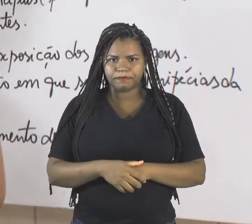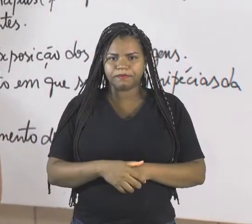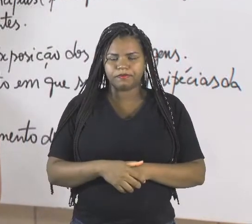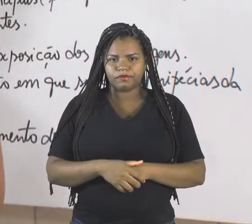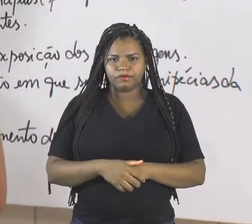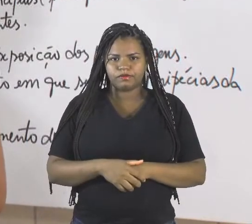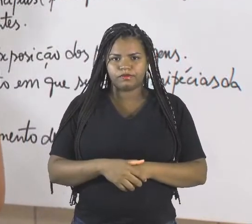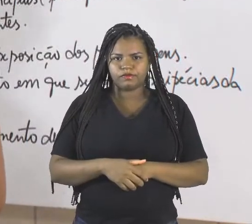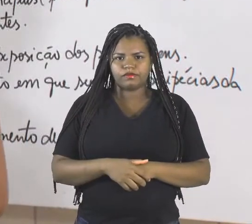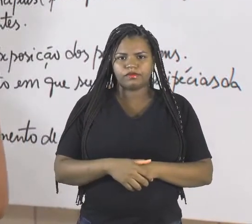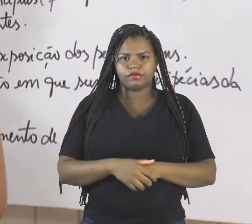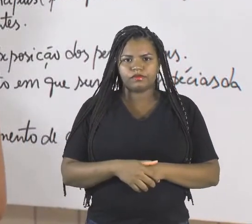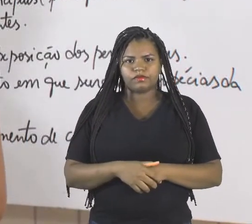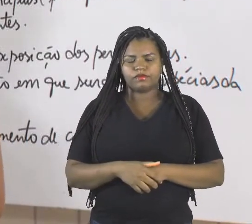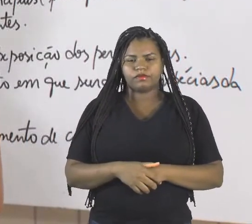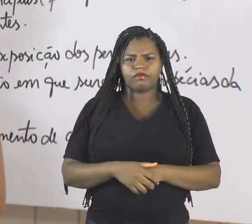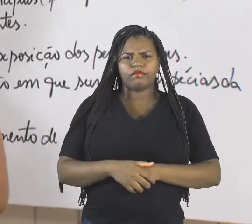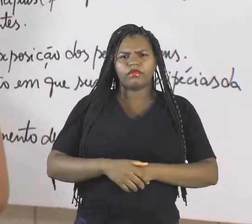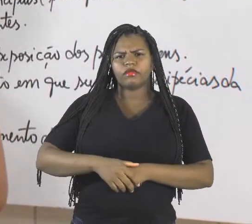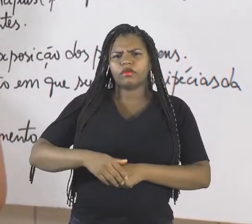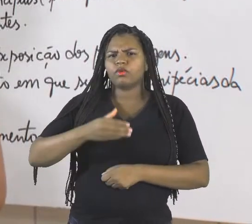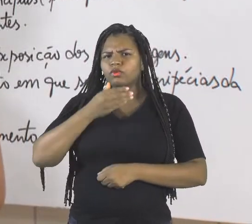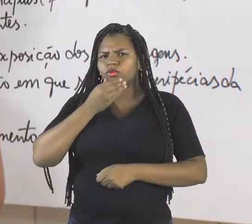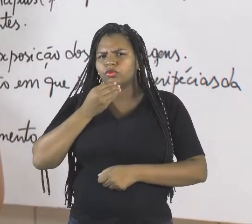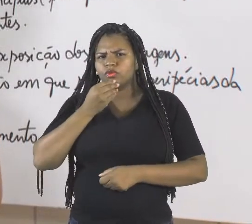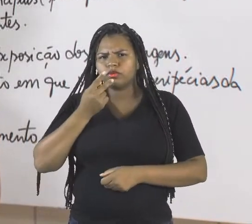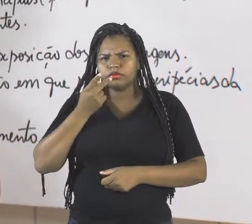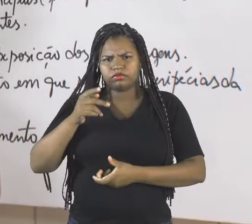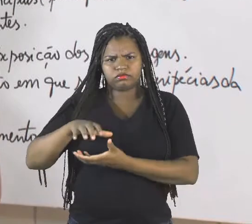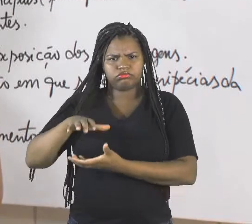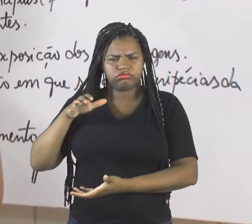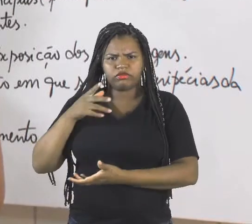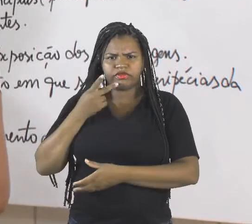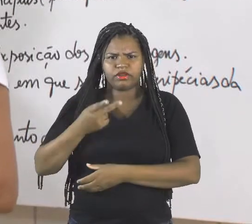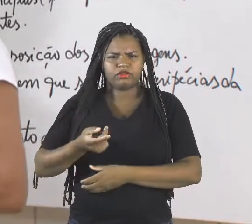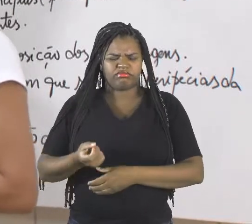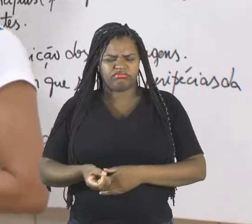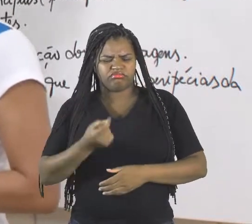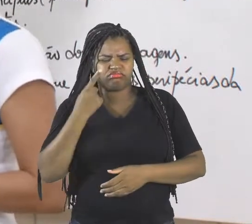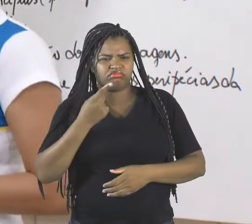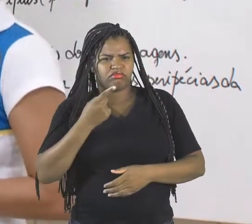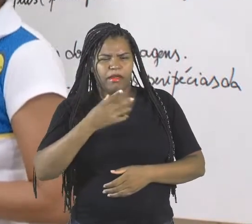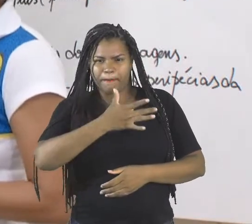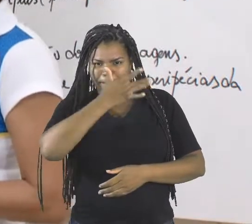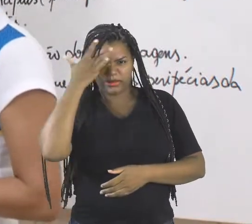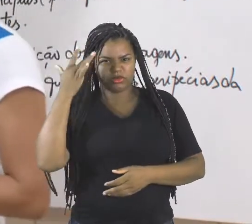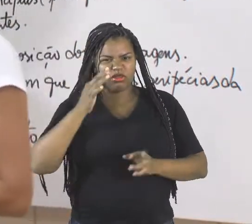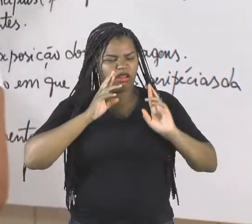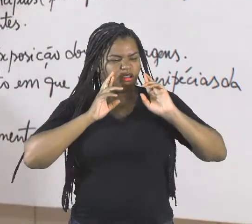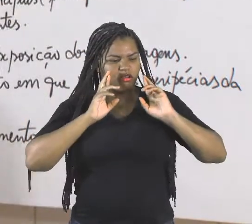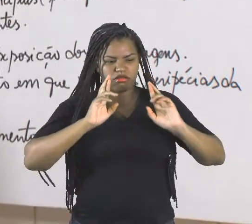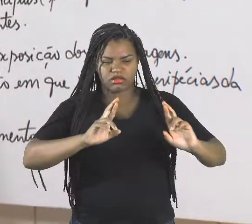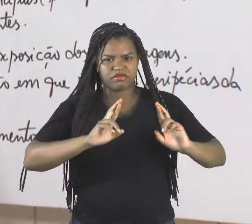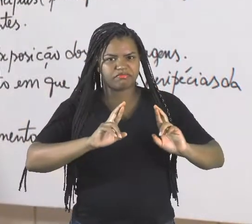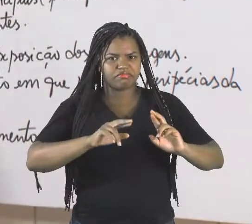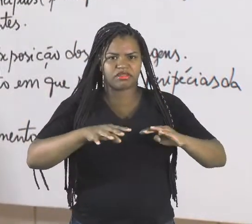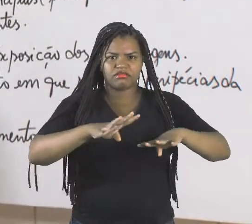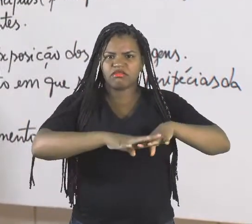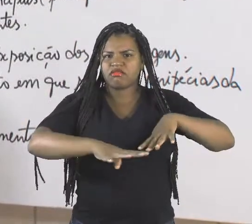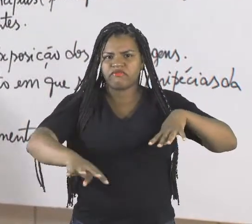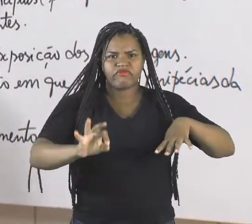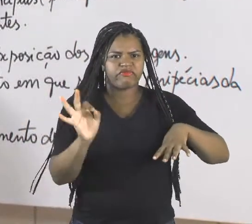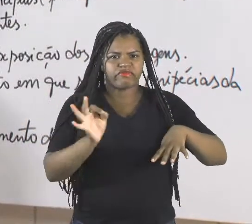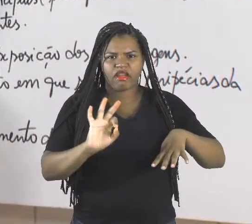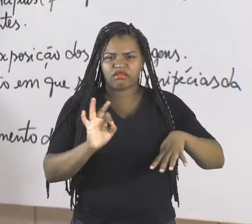Senhor, um absurdo. Ninguém respeita a faixa de pedestre. Um absurdo.